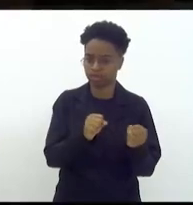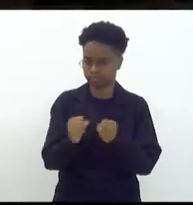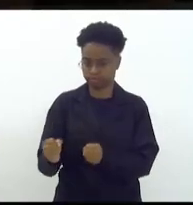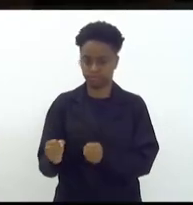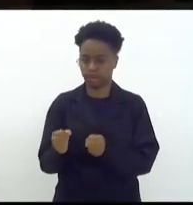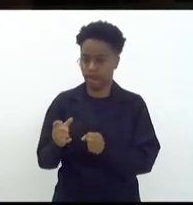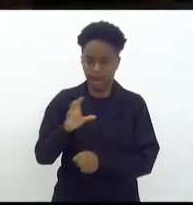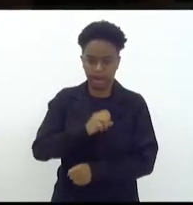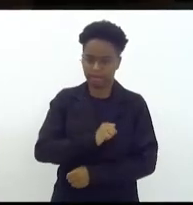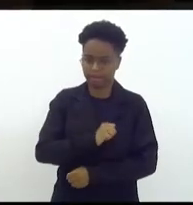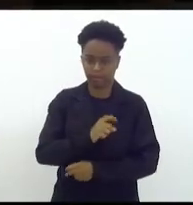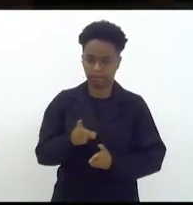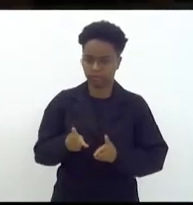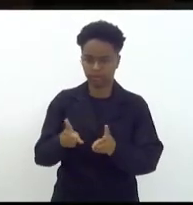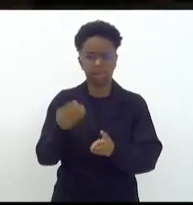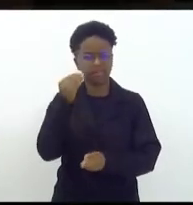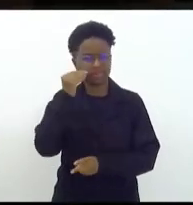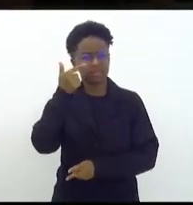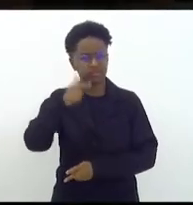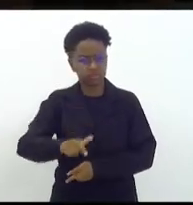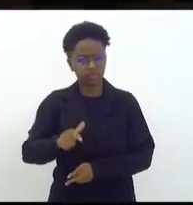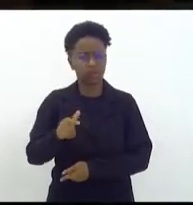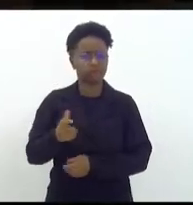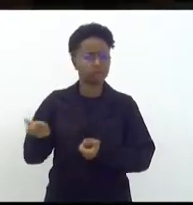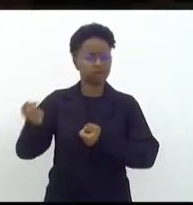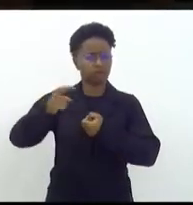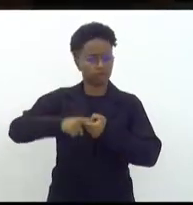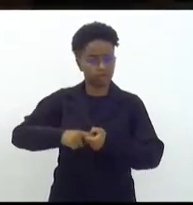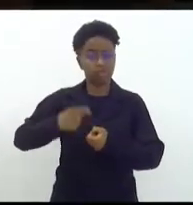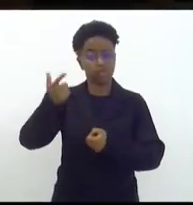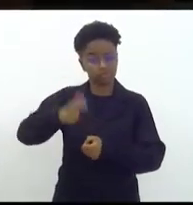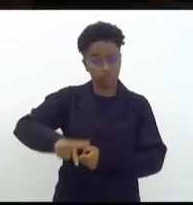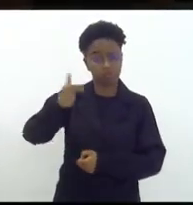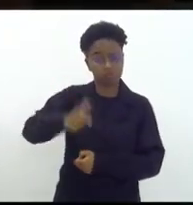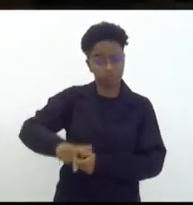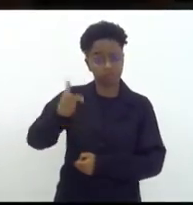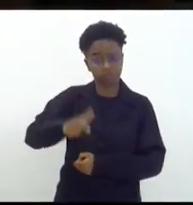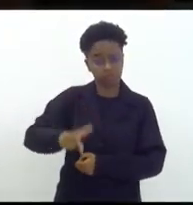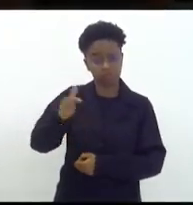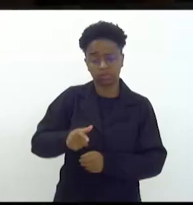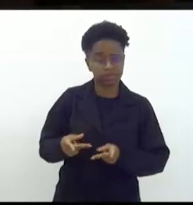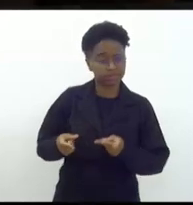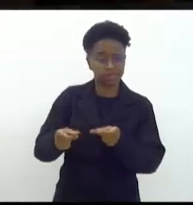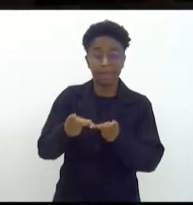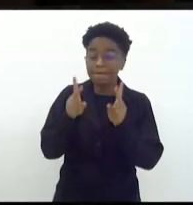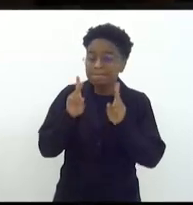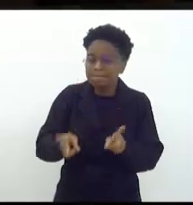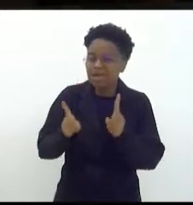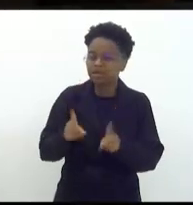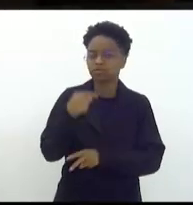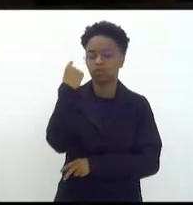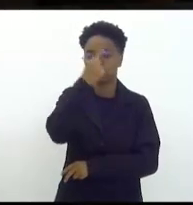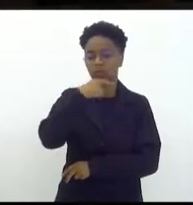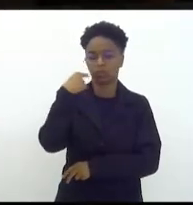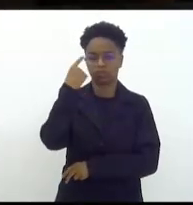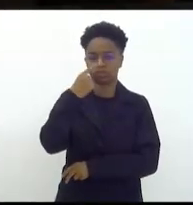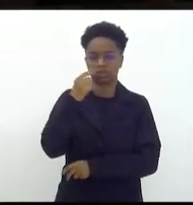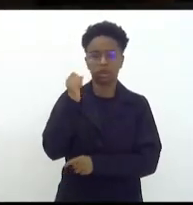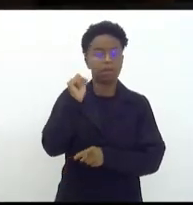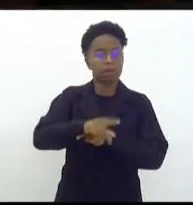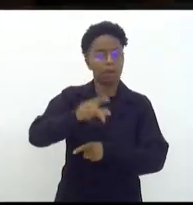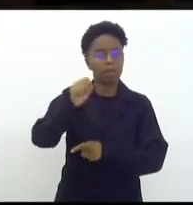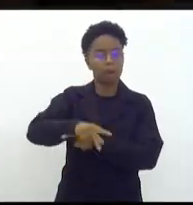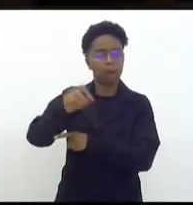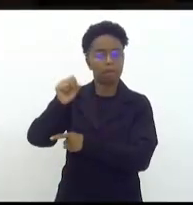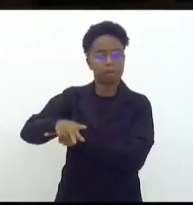adora e está tentando a reeleição agora de novo de novo de novo são as mesmas caras ocupando o